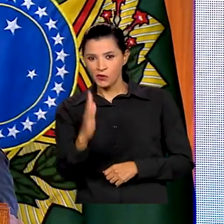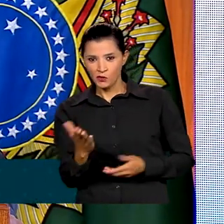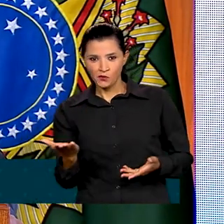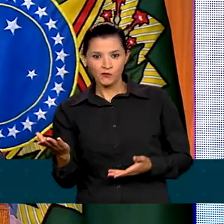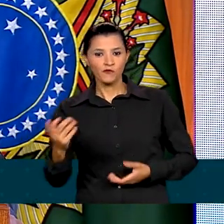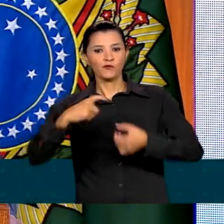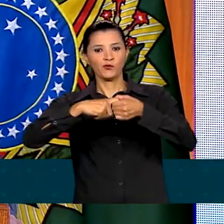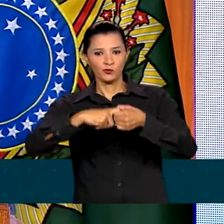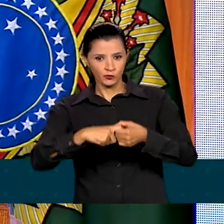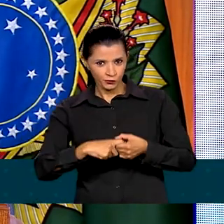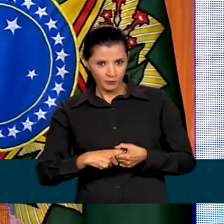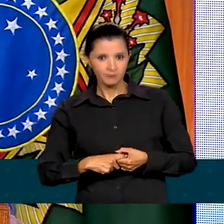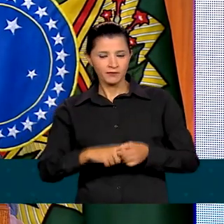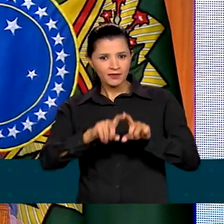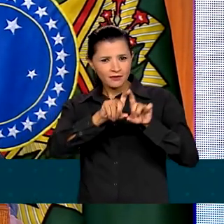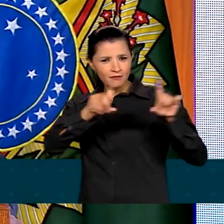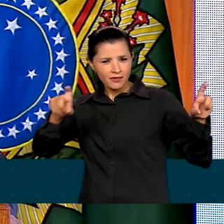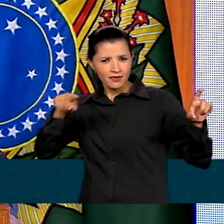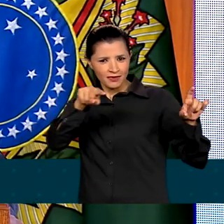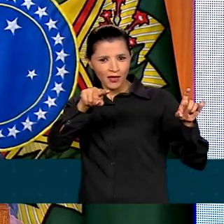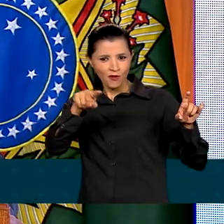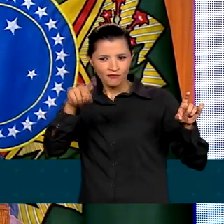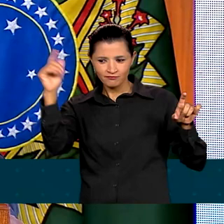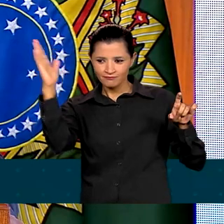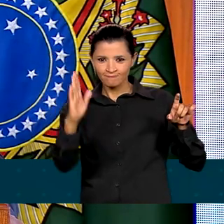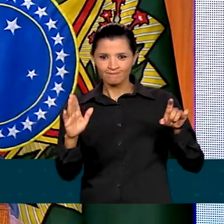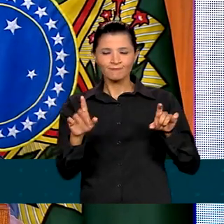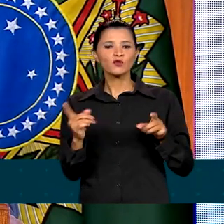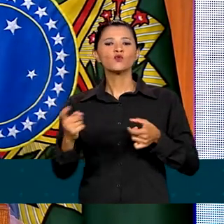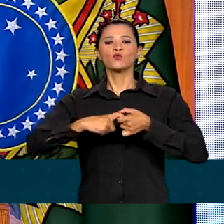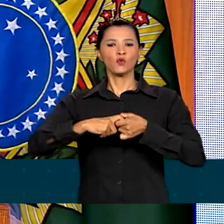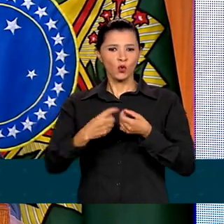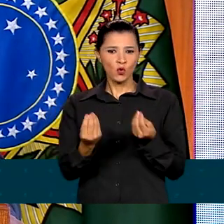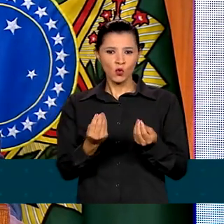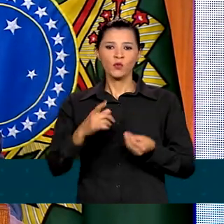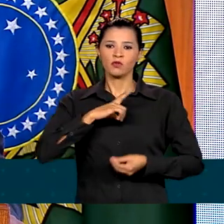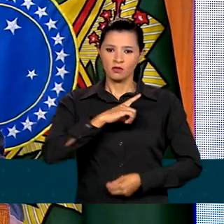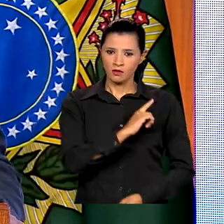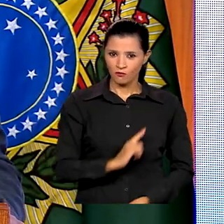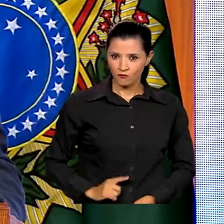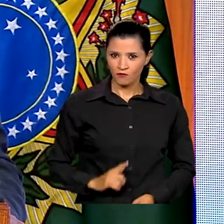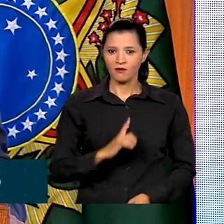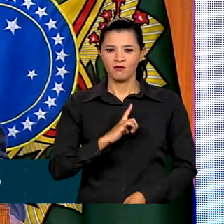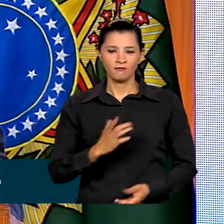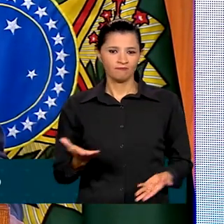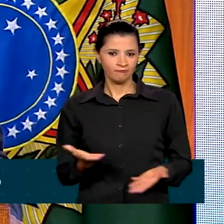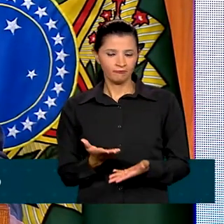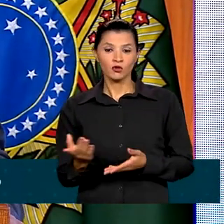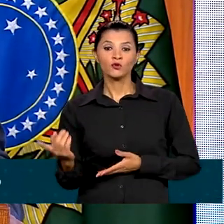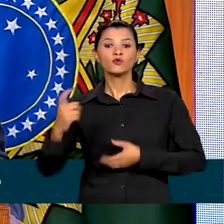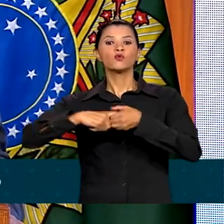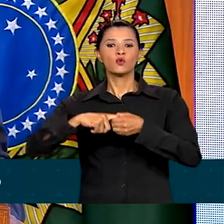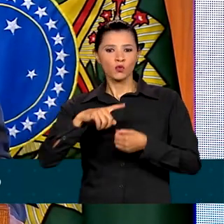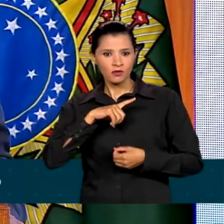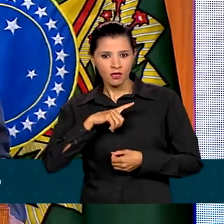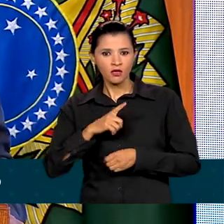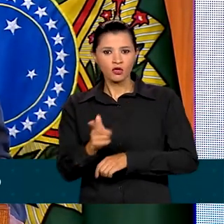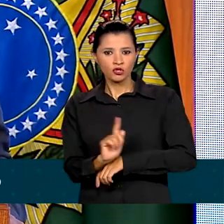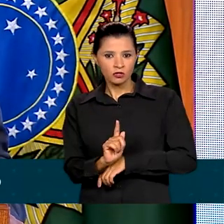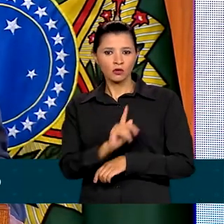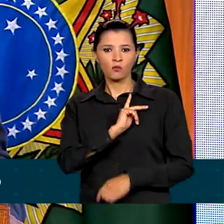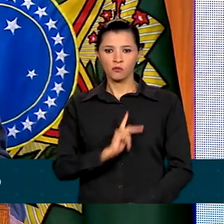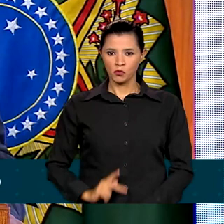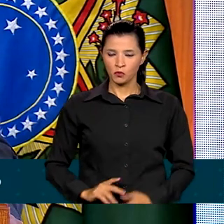e, nessa expressão, voltou a ter governo, voltou a ter gestão